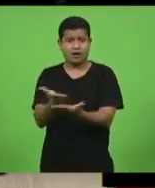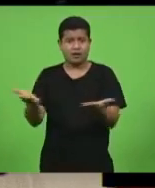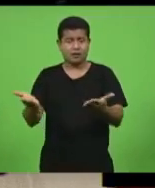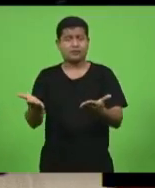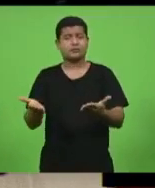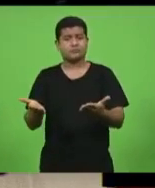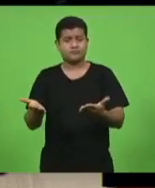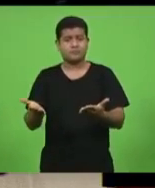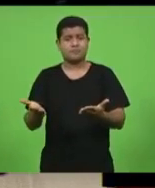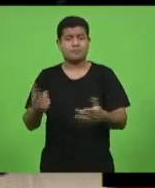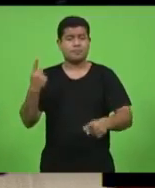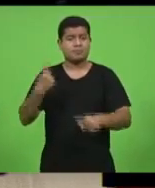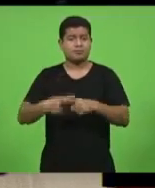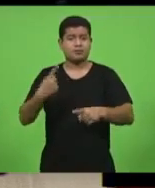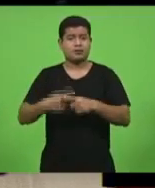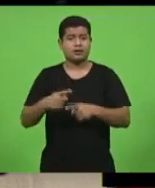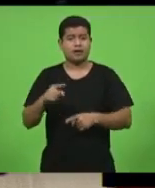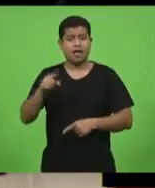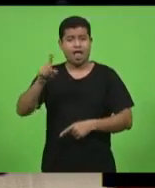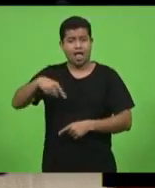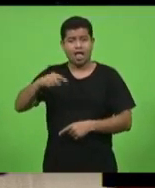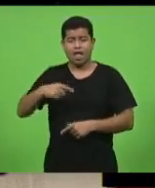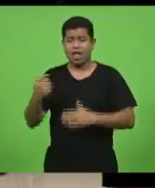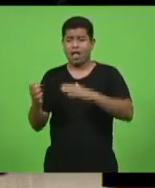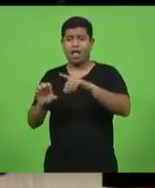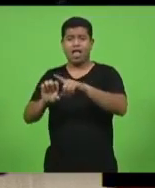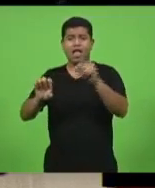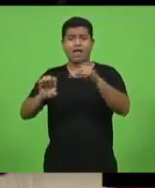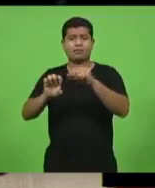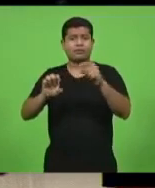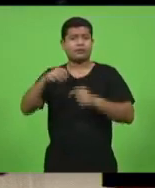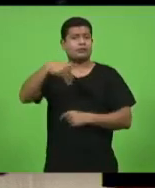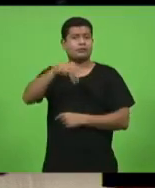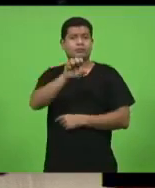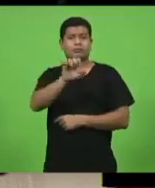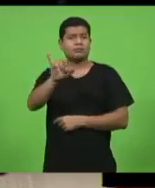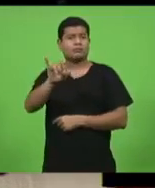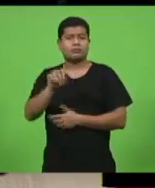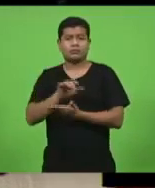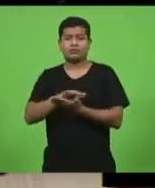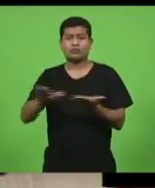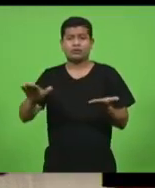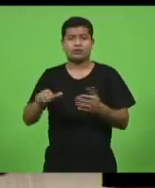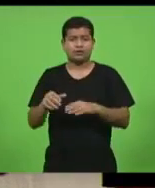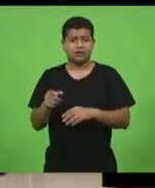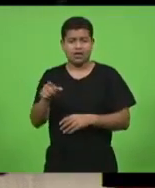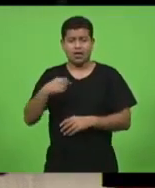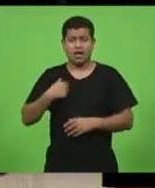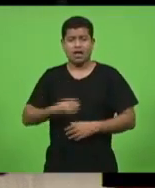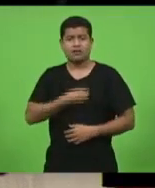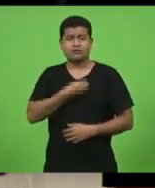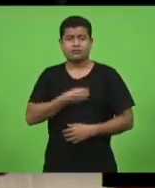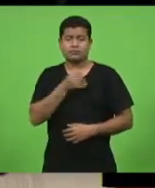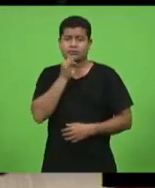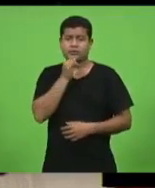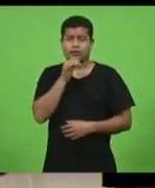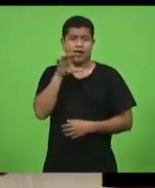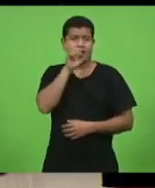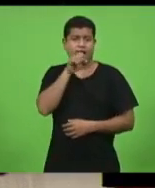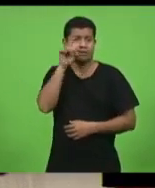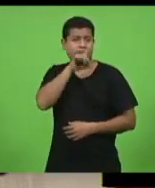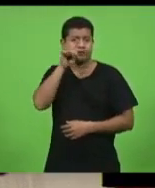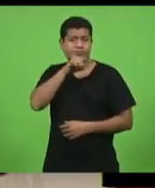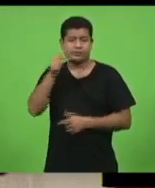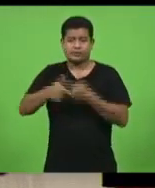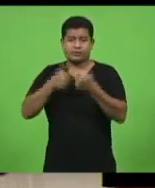Porque são pequenos, às vezes, empreendedores individuais que vivem da sua renda do final de semana ou da noite ou